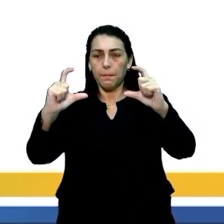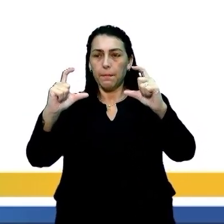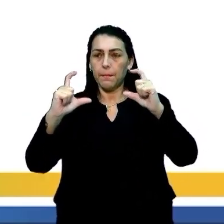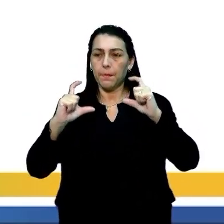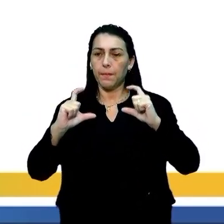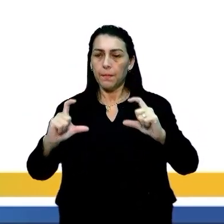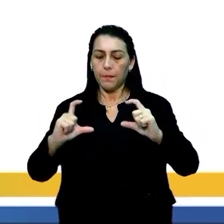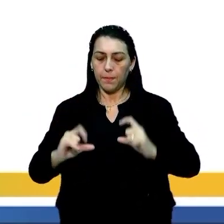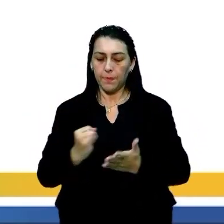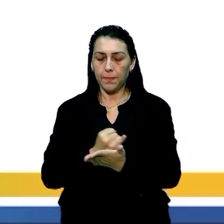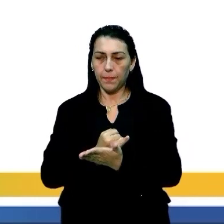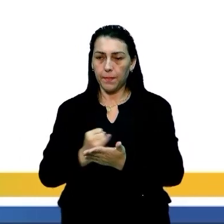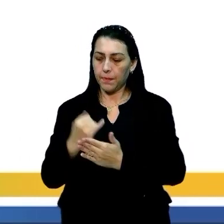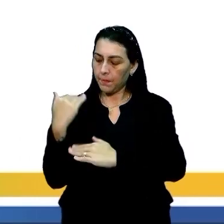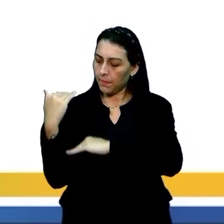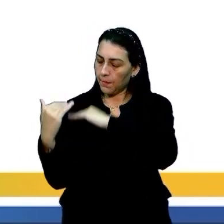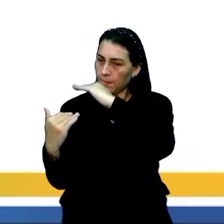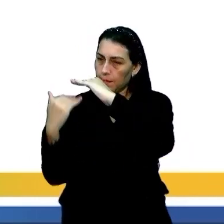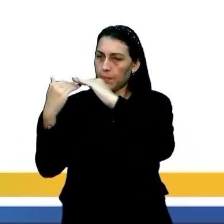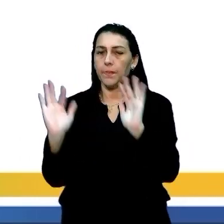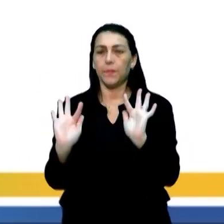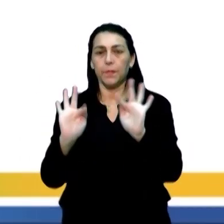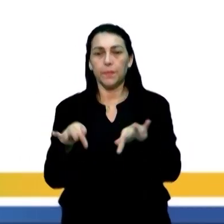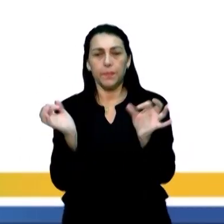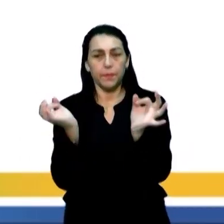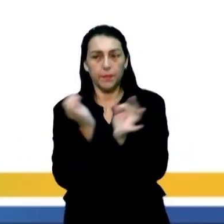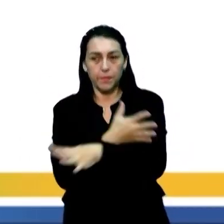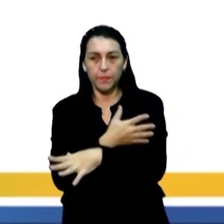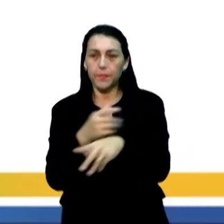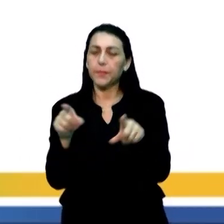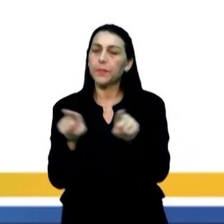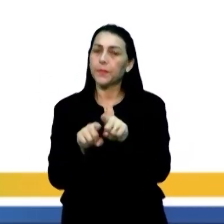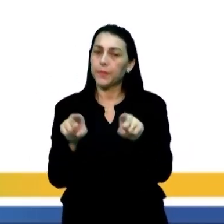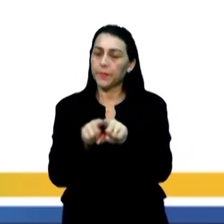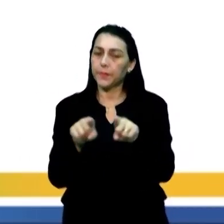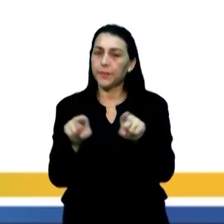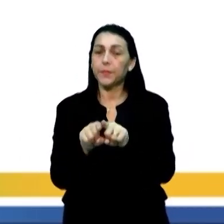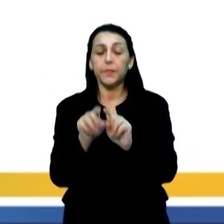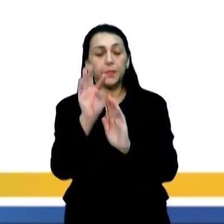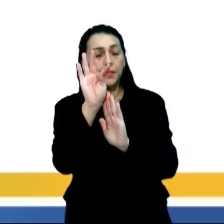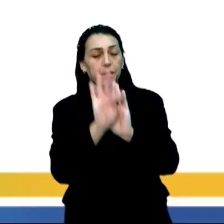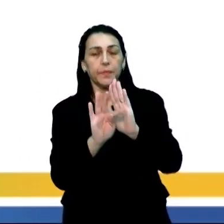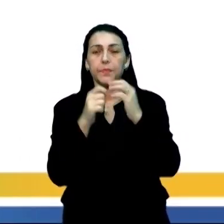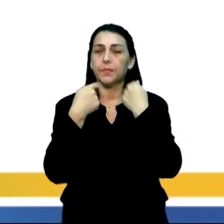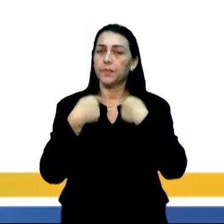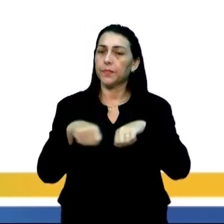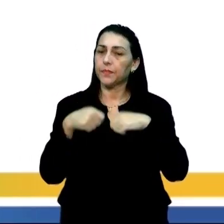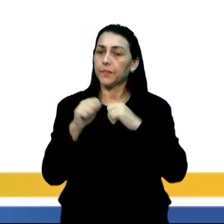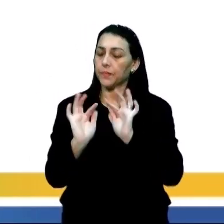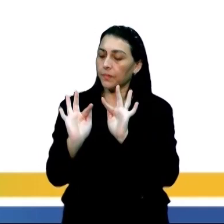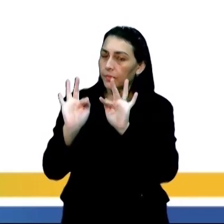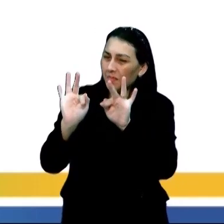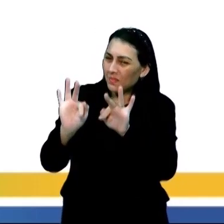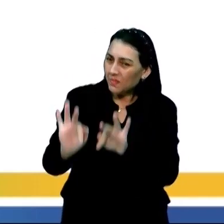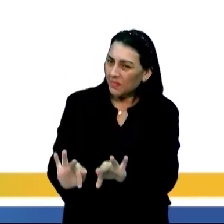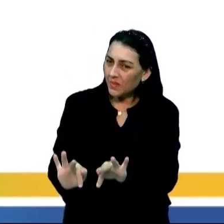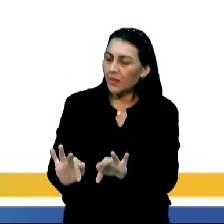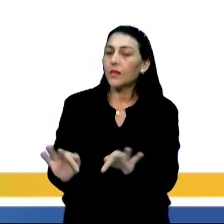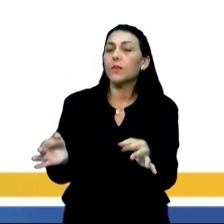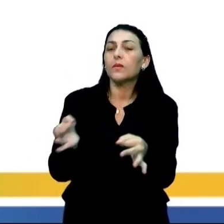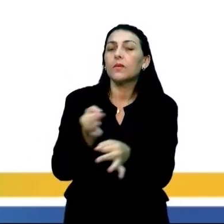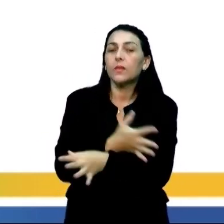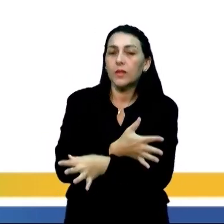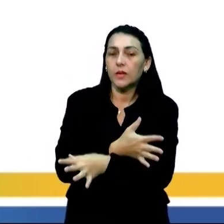introdução, desenvolvimento e uma conclusão. E que esse texto precisa, lá no final, lá na conclusão,